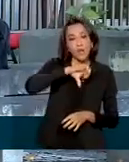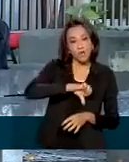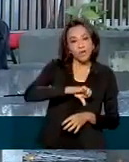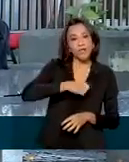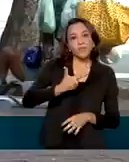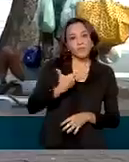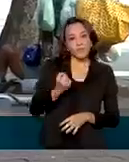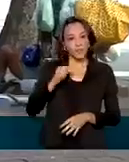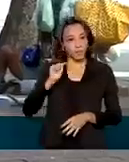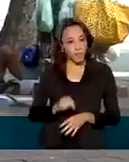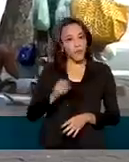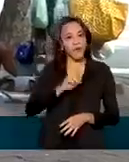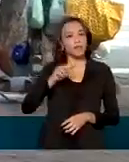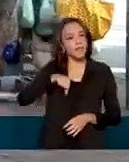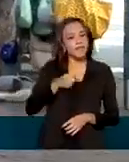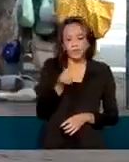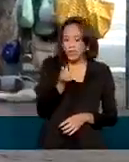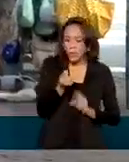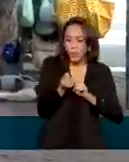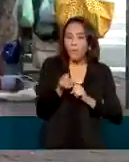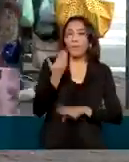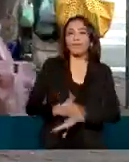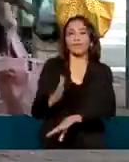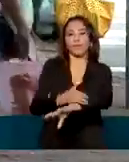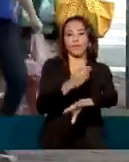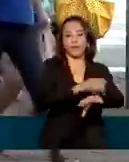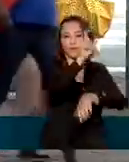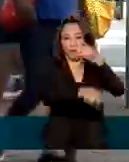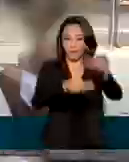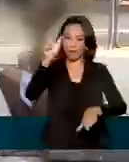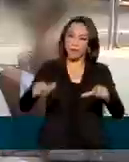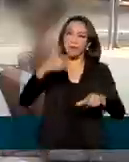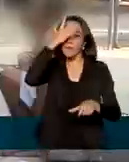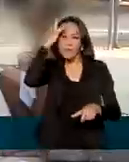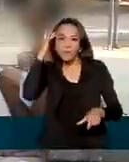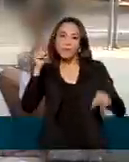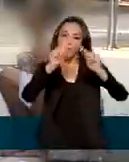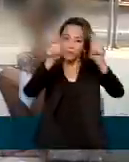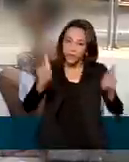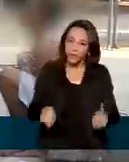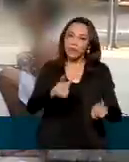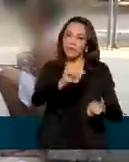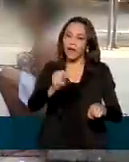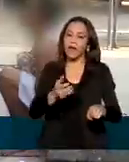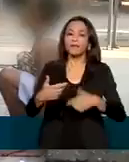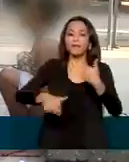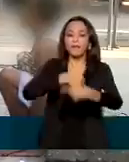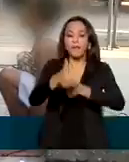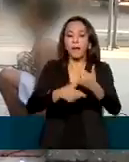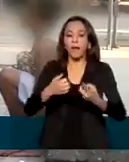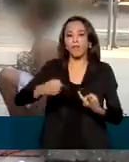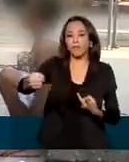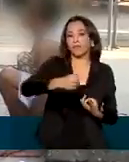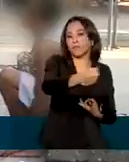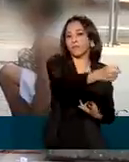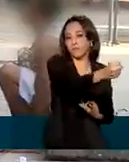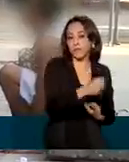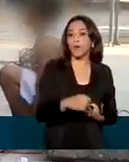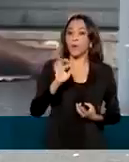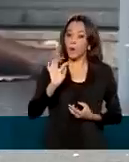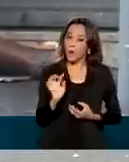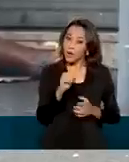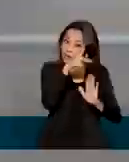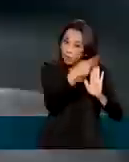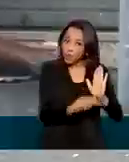mil reais serão usados para capacitar agentes públicos que vão atuar nesses locais. O modelo moradia primeiro já foi